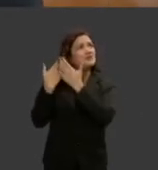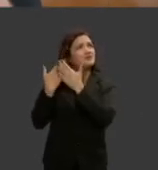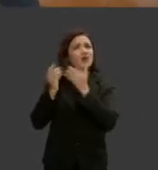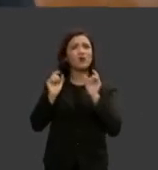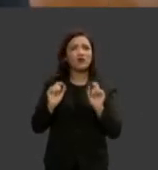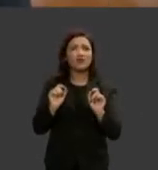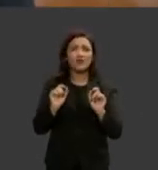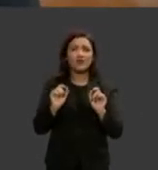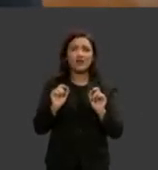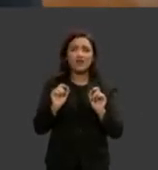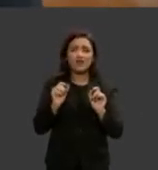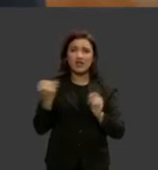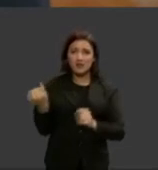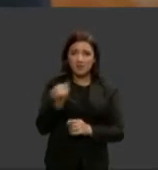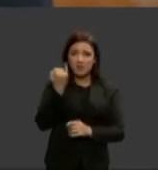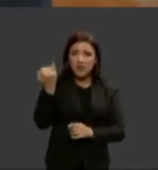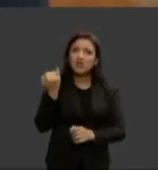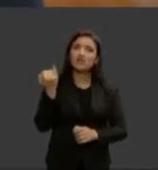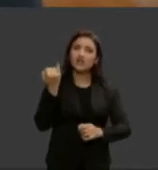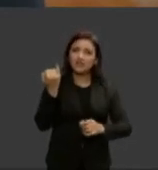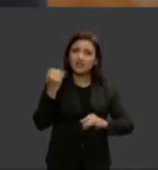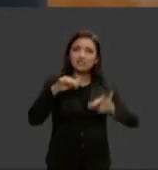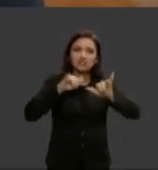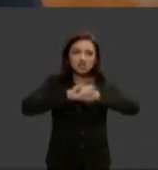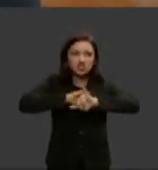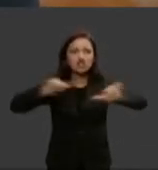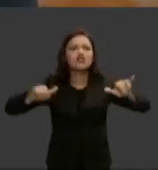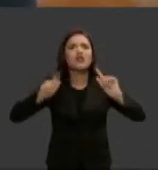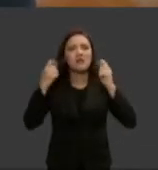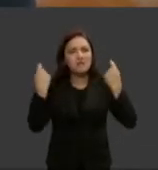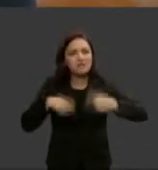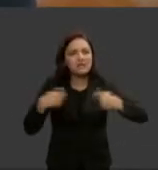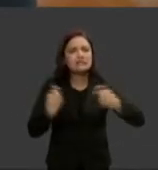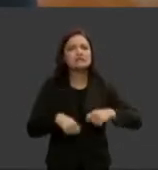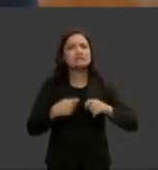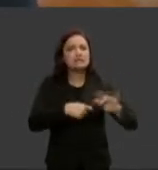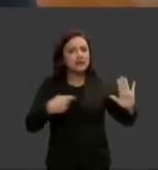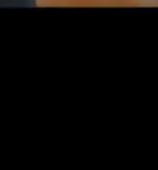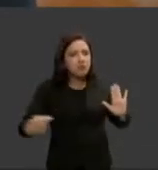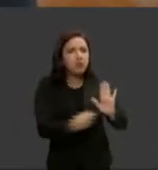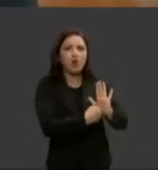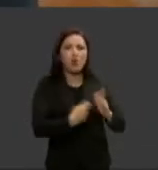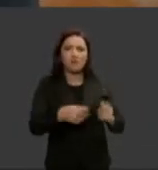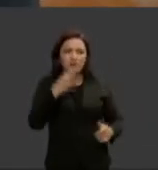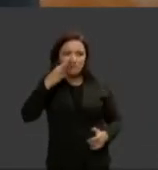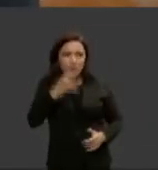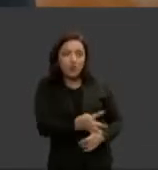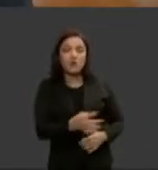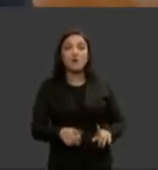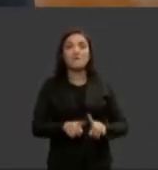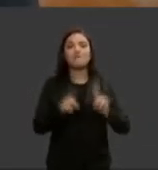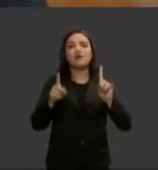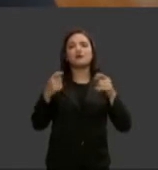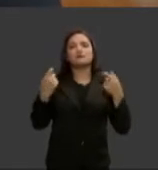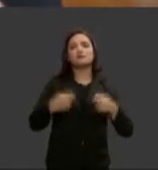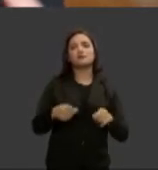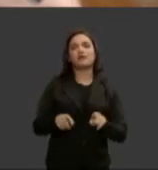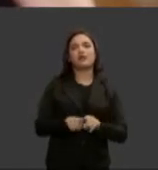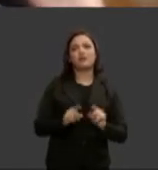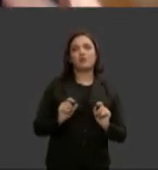verdade e é importante nós falarmos pras mulheres que sofrem violência denuncie mas a gente precisa também